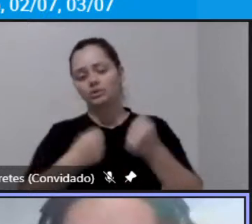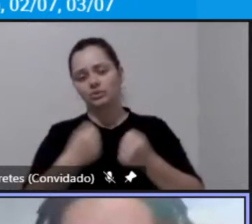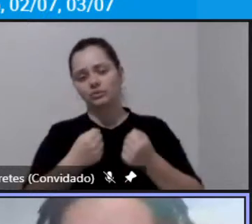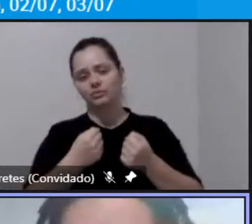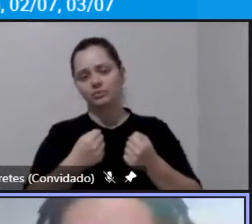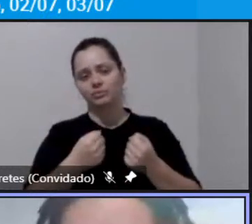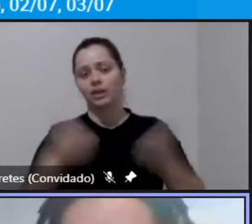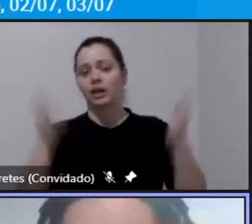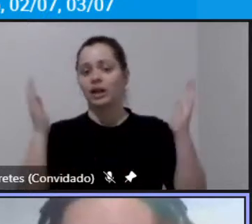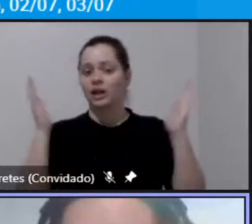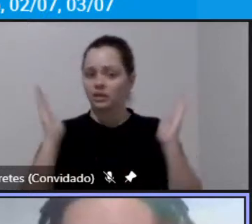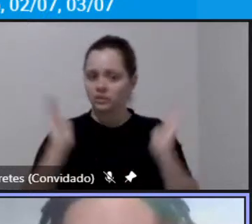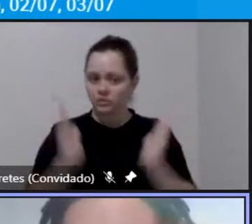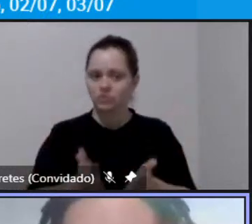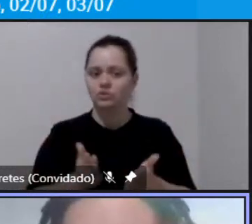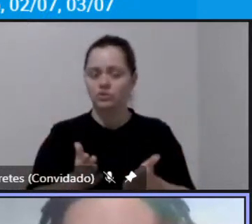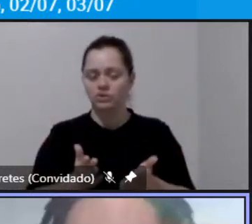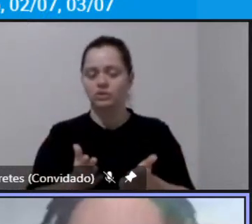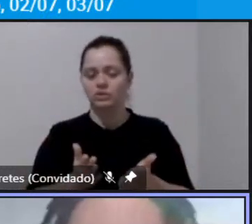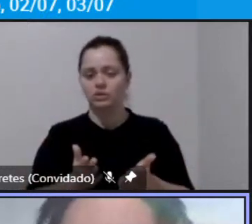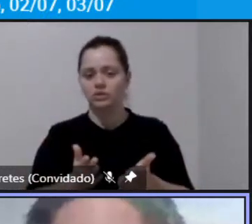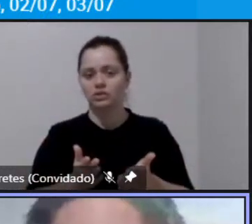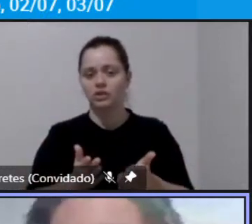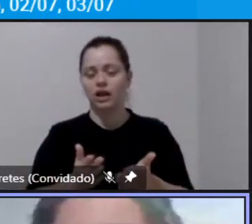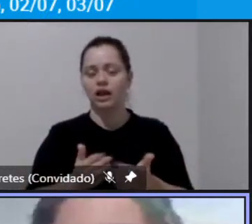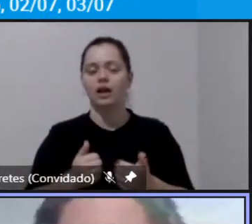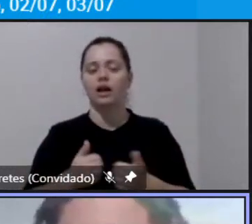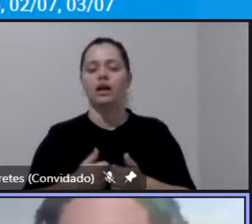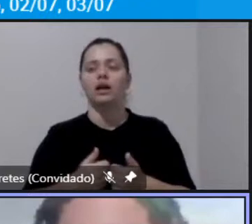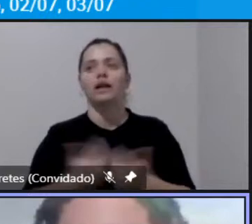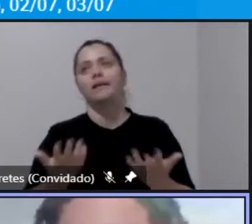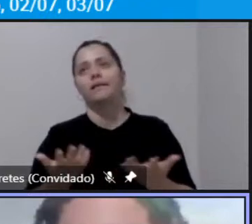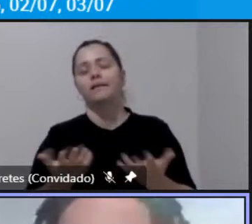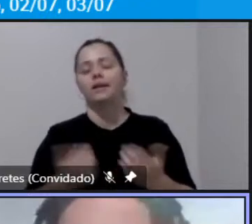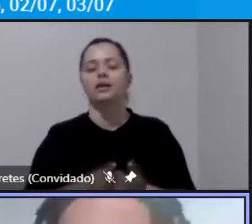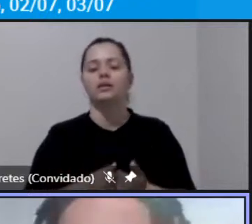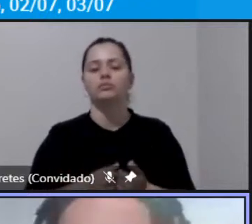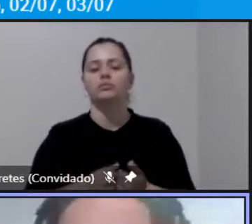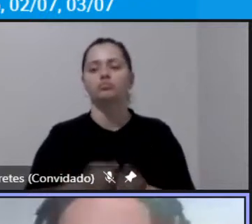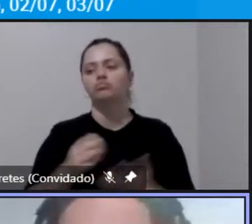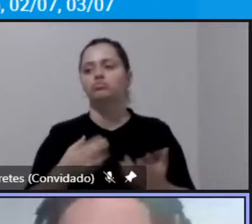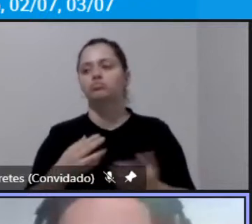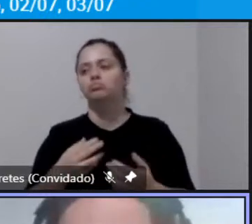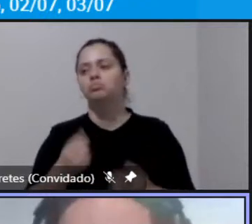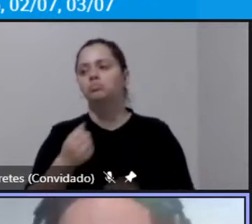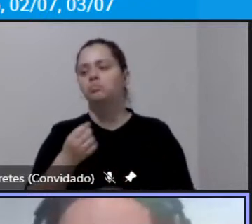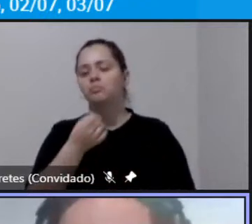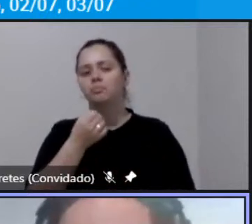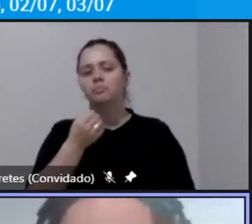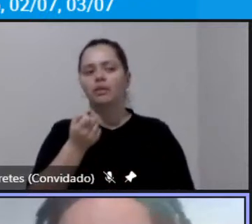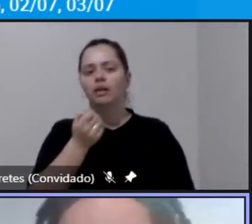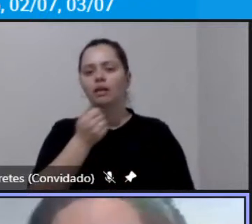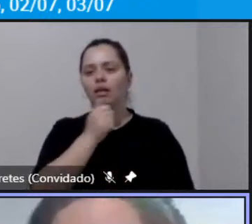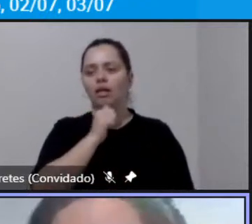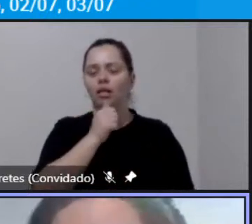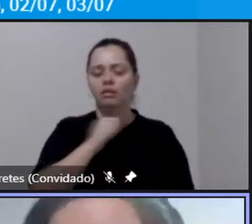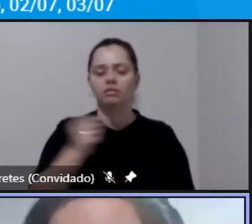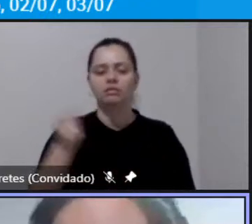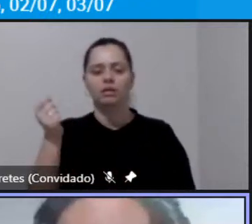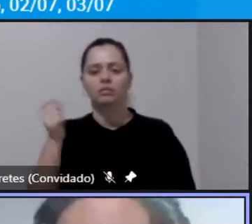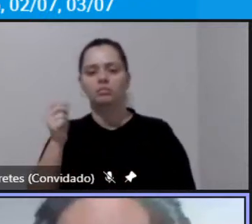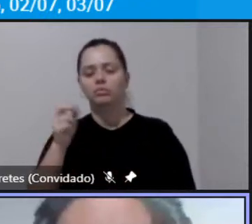já considerando o transporte fretado e o coletivo